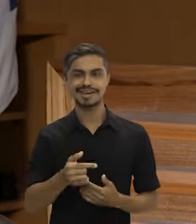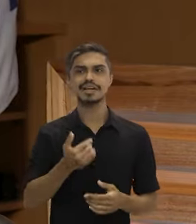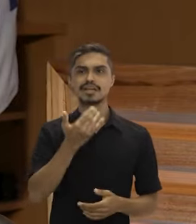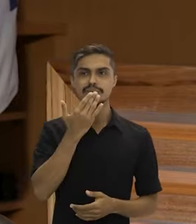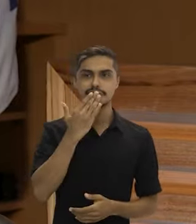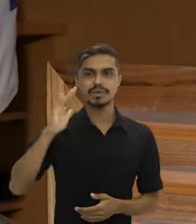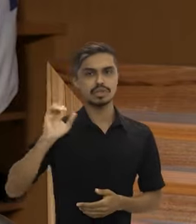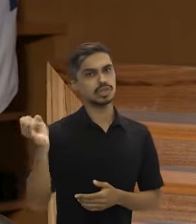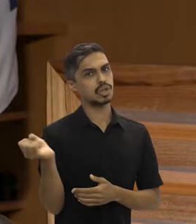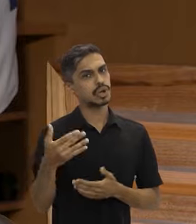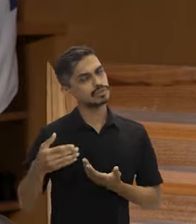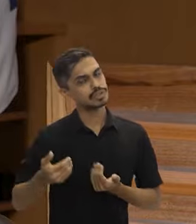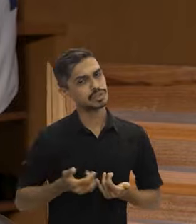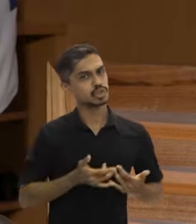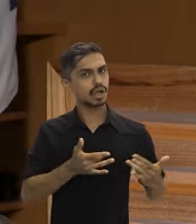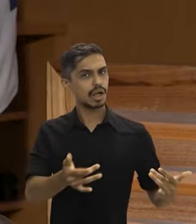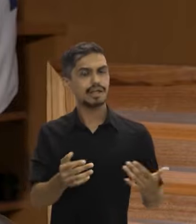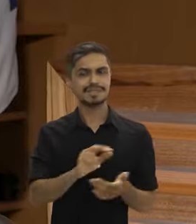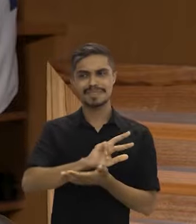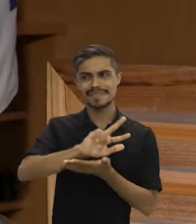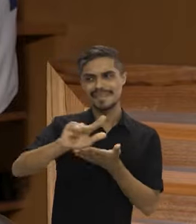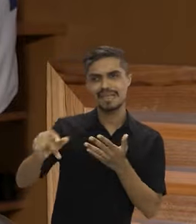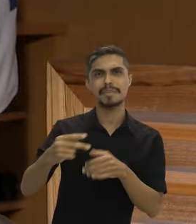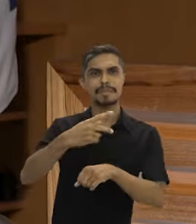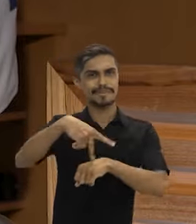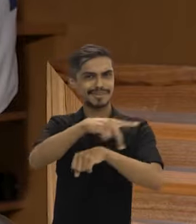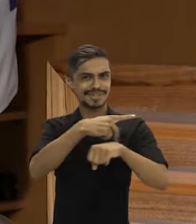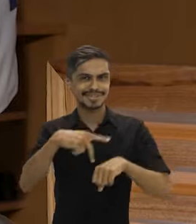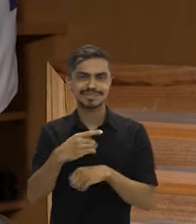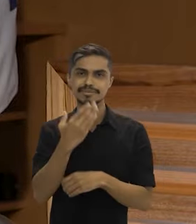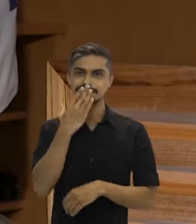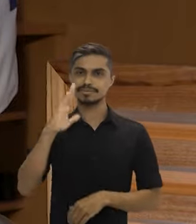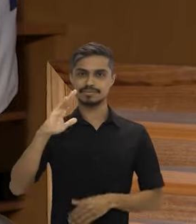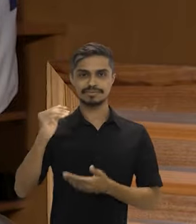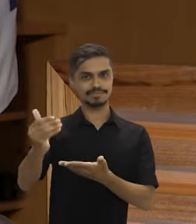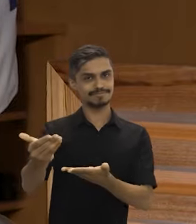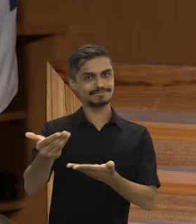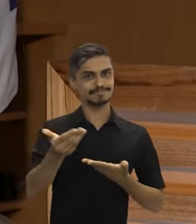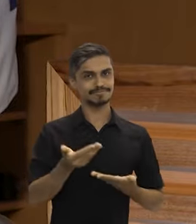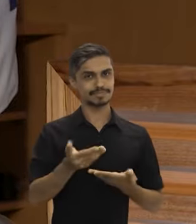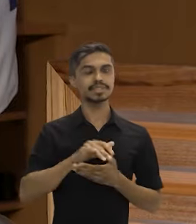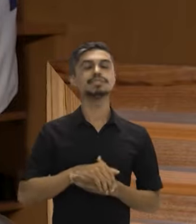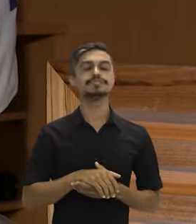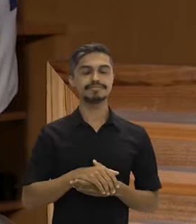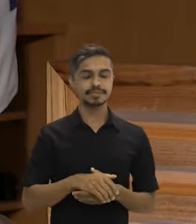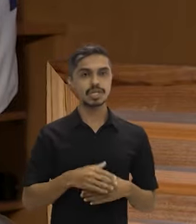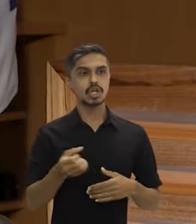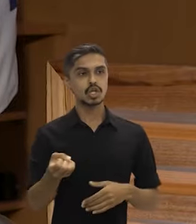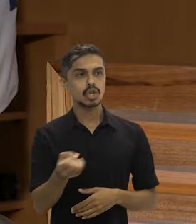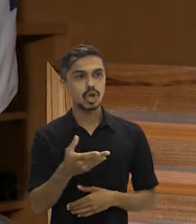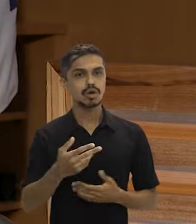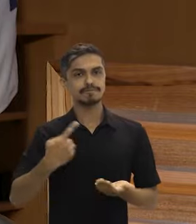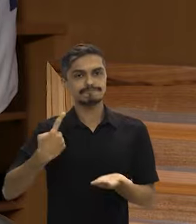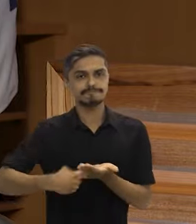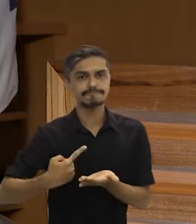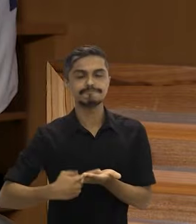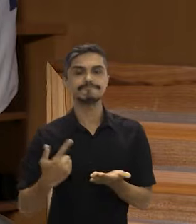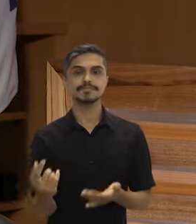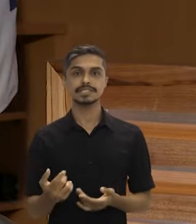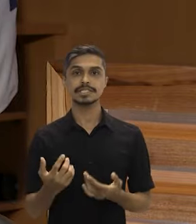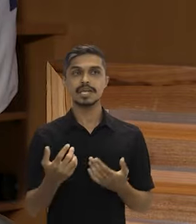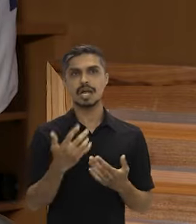compromisso de novas doações. Então, eu acho que nós vamos ter um ano não só de novos compromissos assumidos,